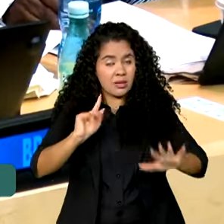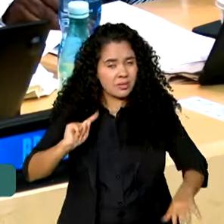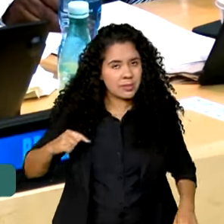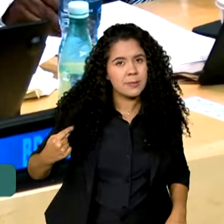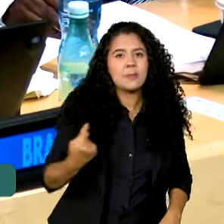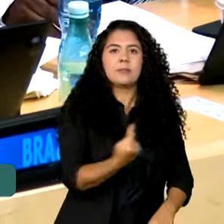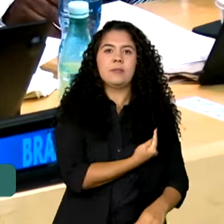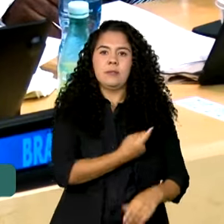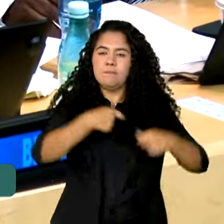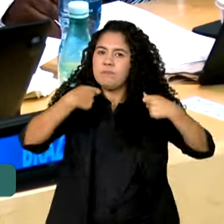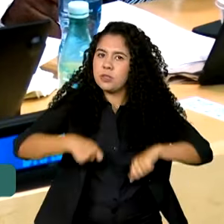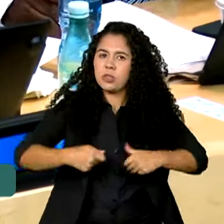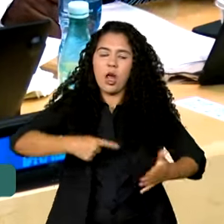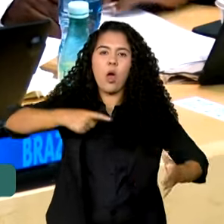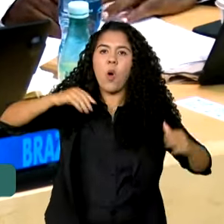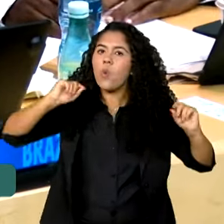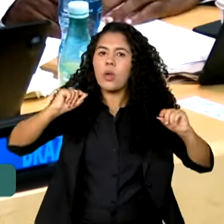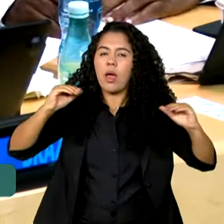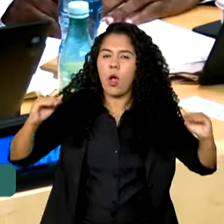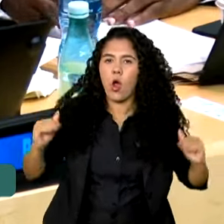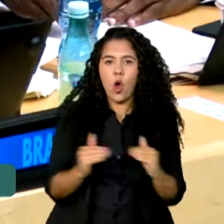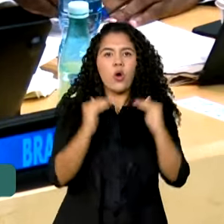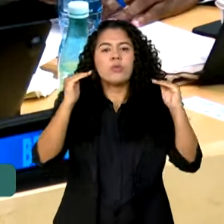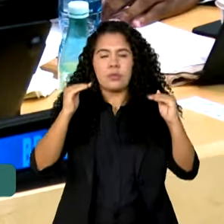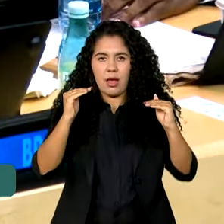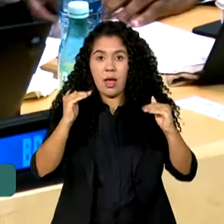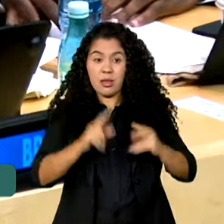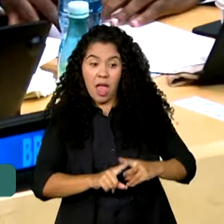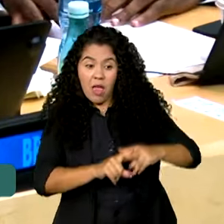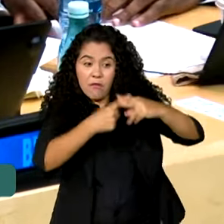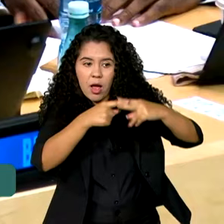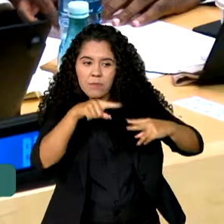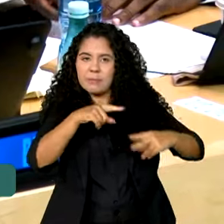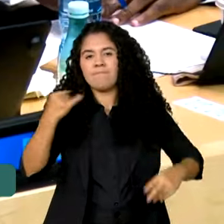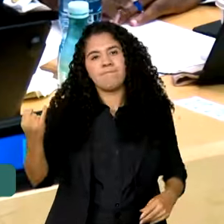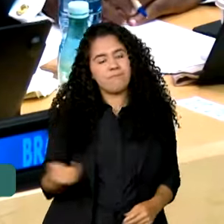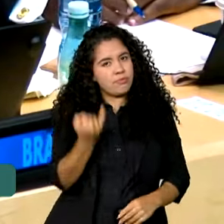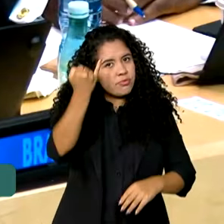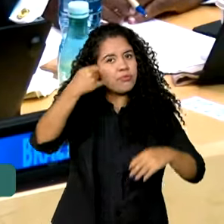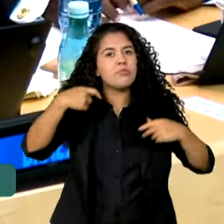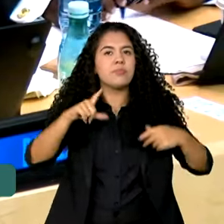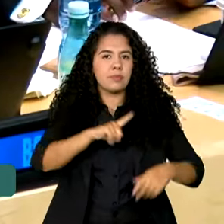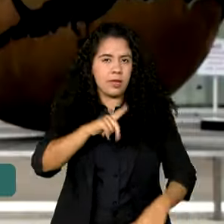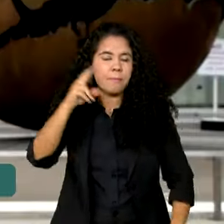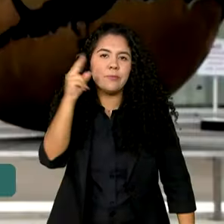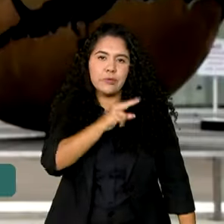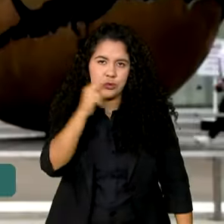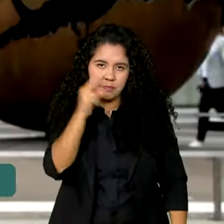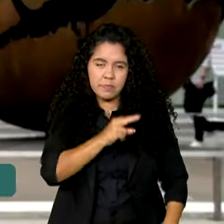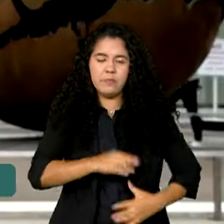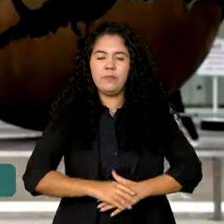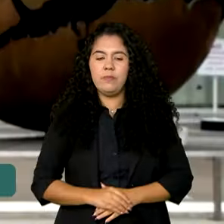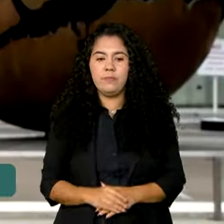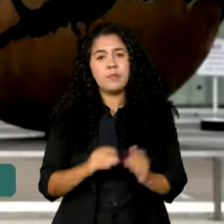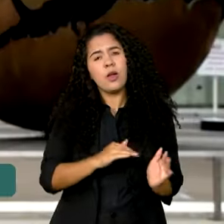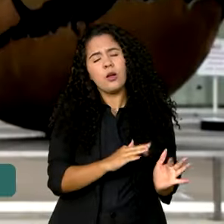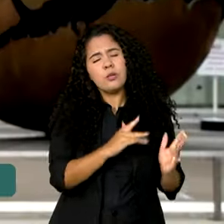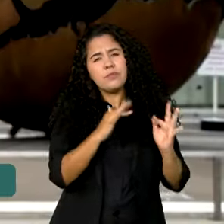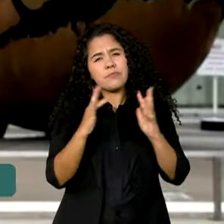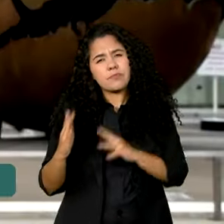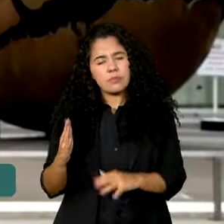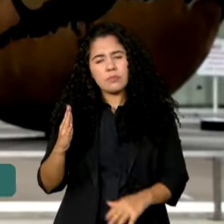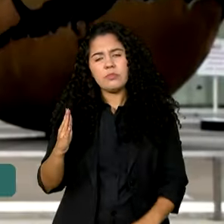concordar quanto ao fato de que a reforma é fundamental e urgente. Durante a reunião, Lula